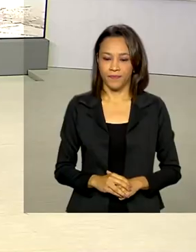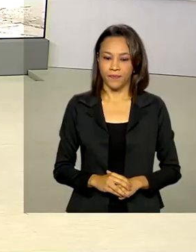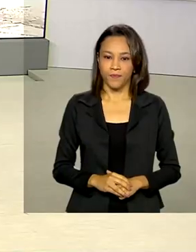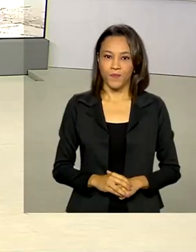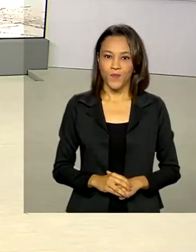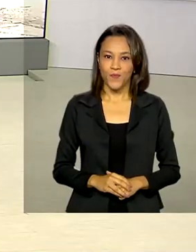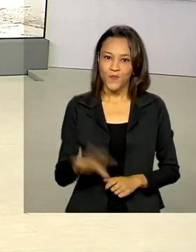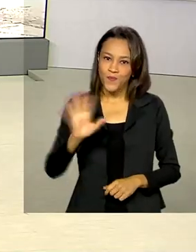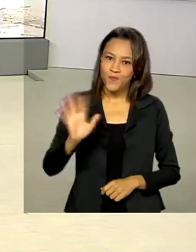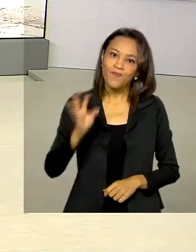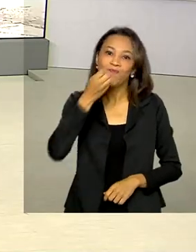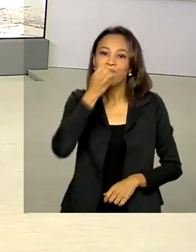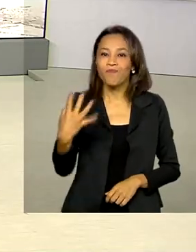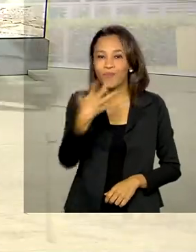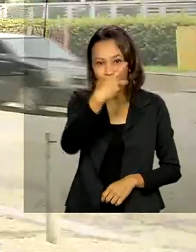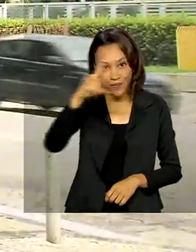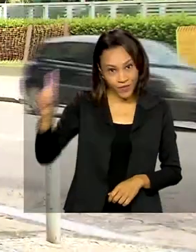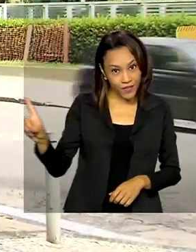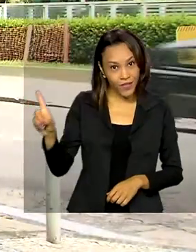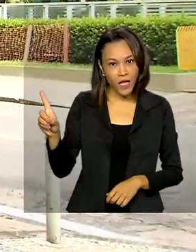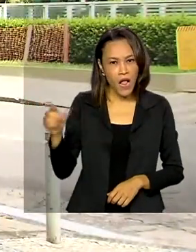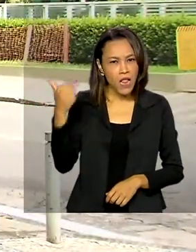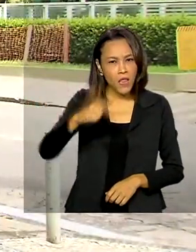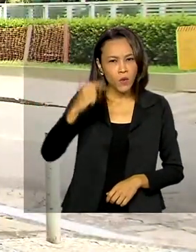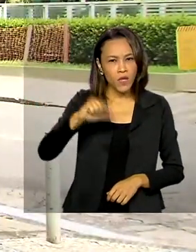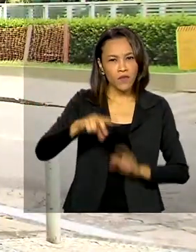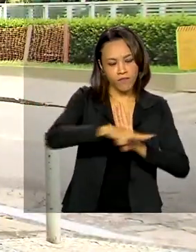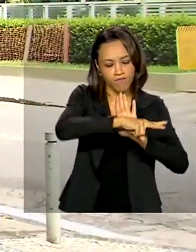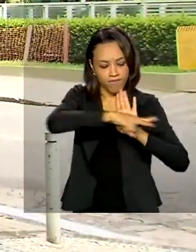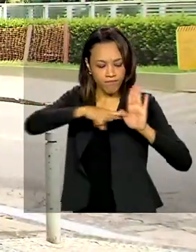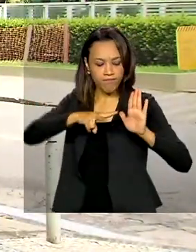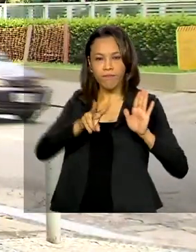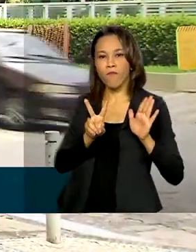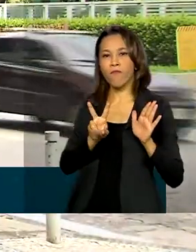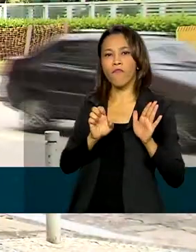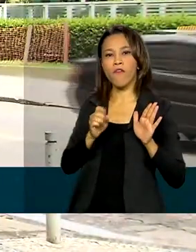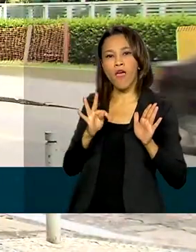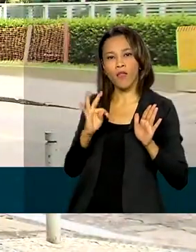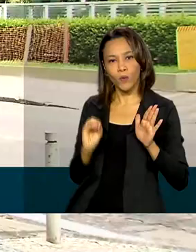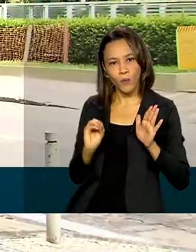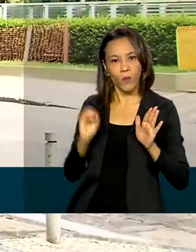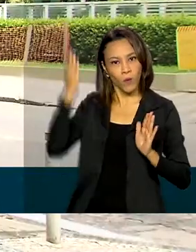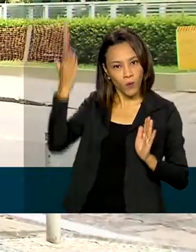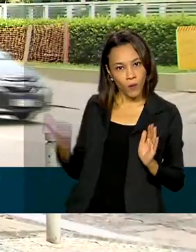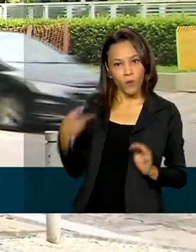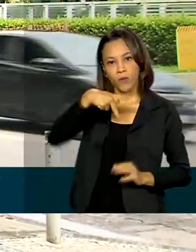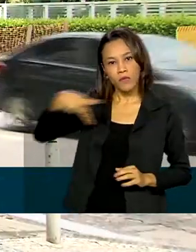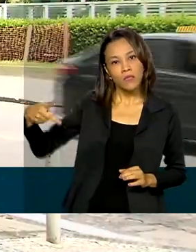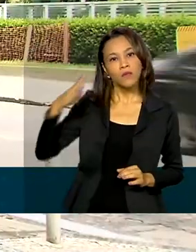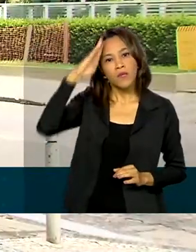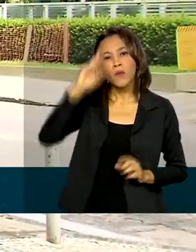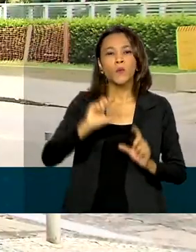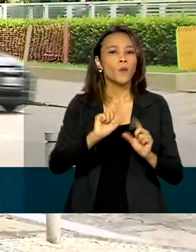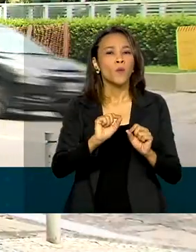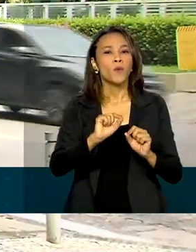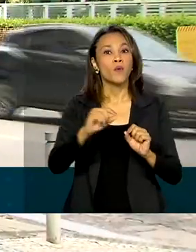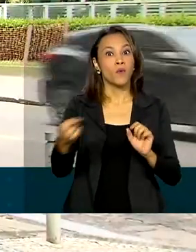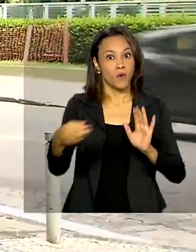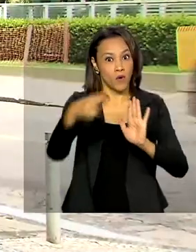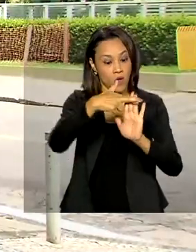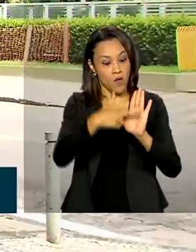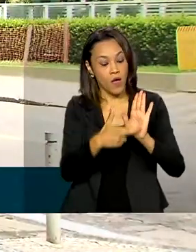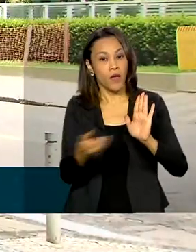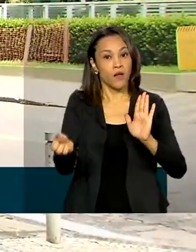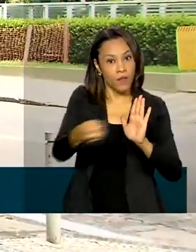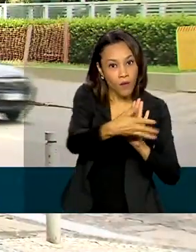Oi, Manu. Bom dia. Não houve nenhum veto na sanção do presidente Bolsonaro, que regulamentou o novo Fundo